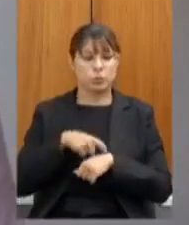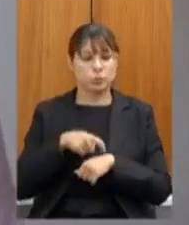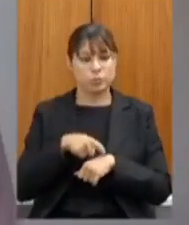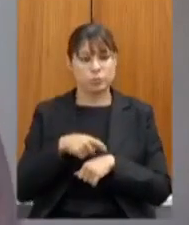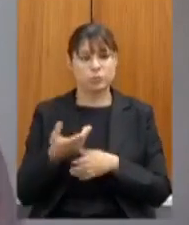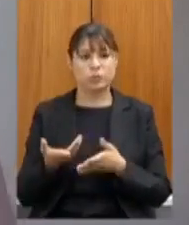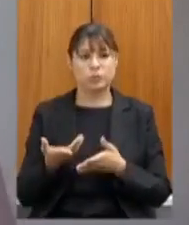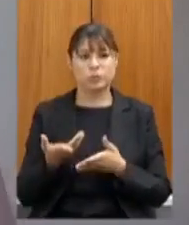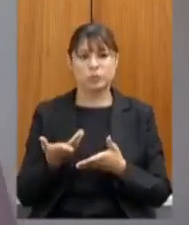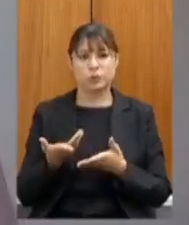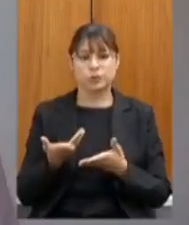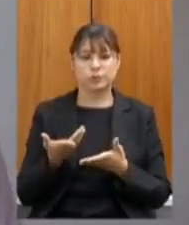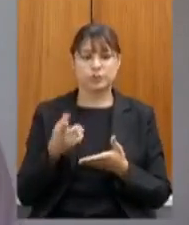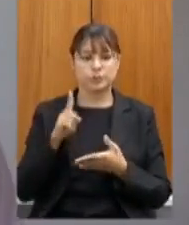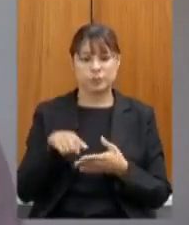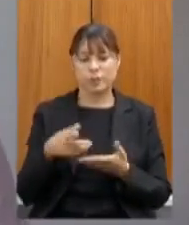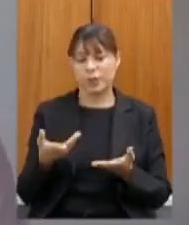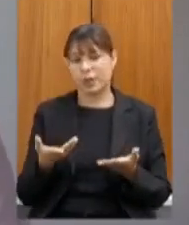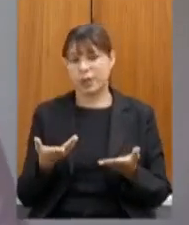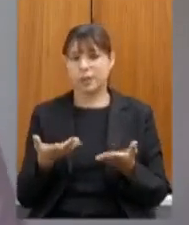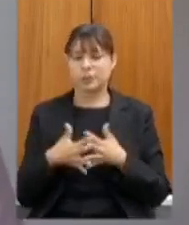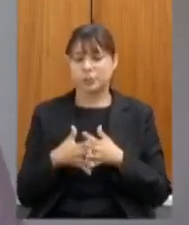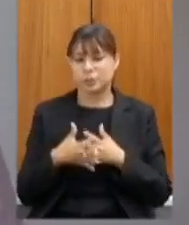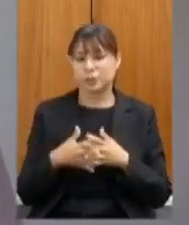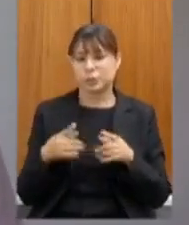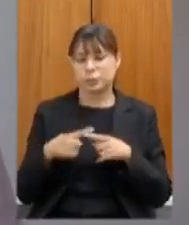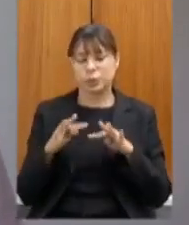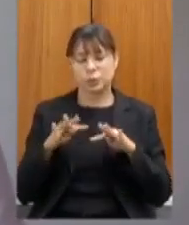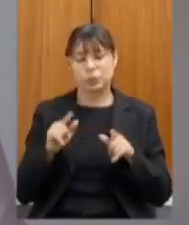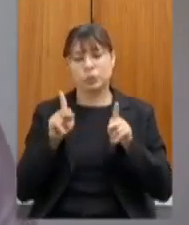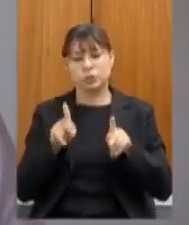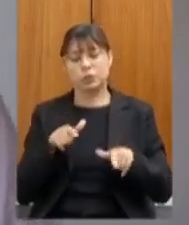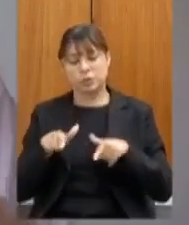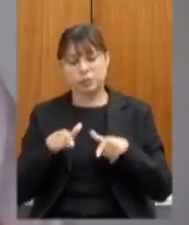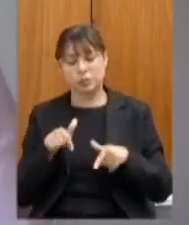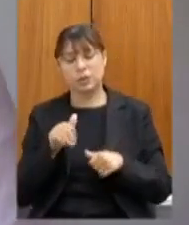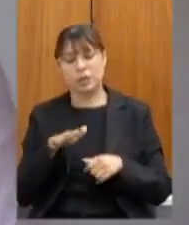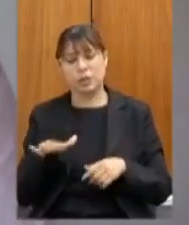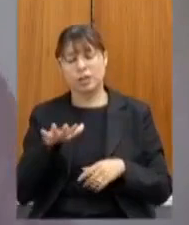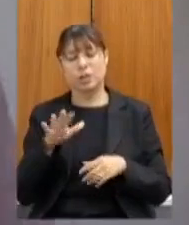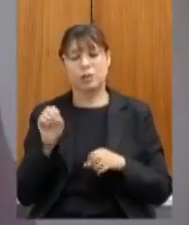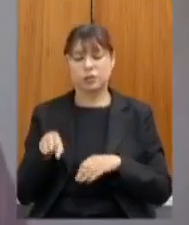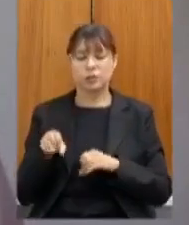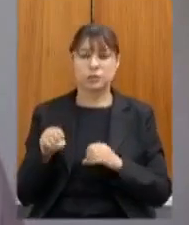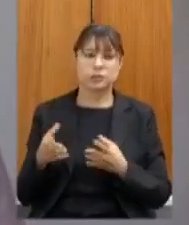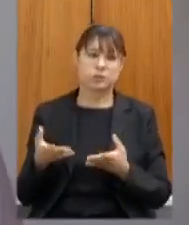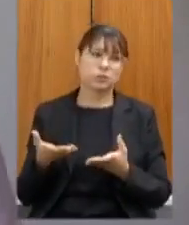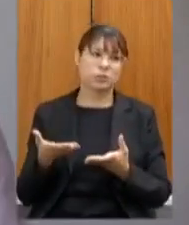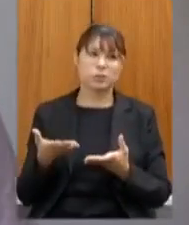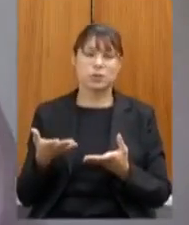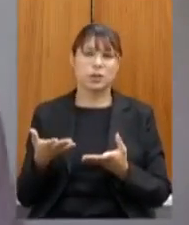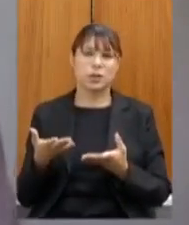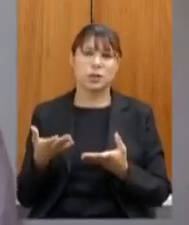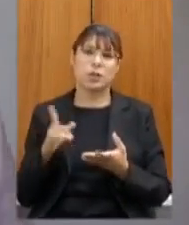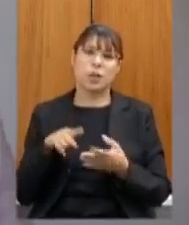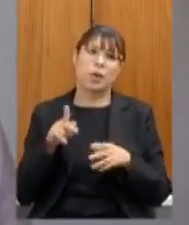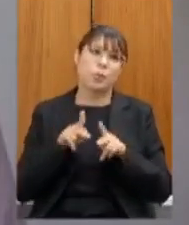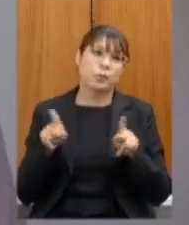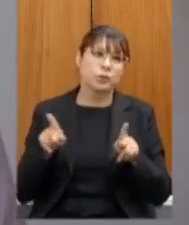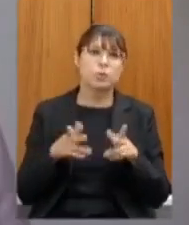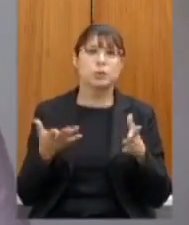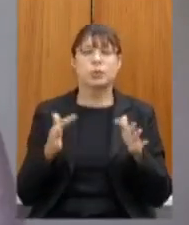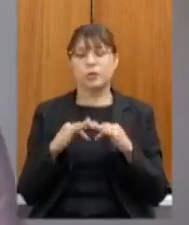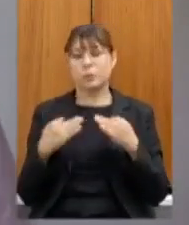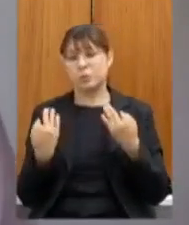extremamente frágil que todo mundo que trabalha na educação tem que ter em todas as áreas professores família